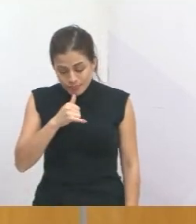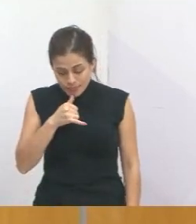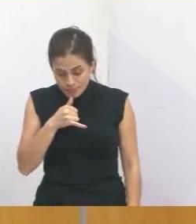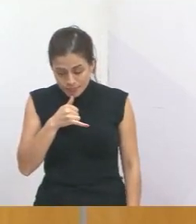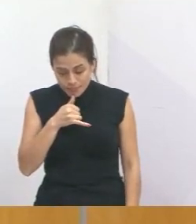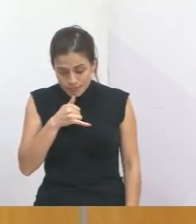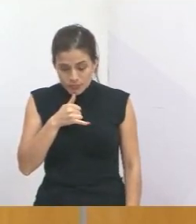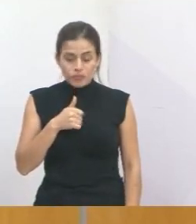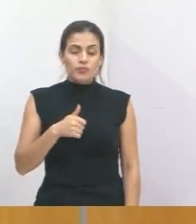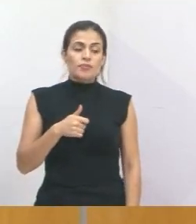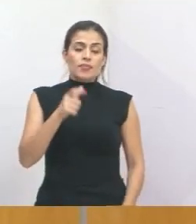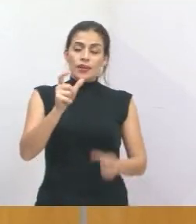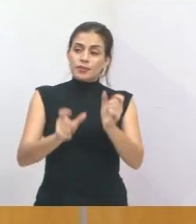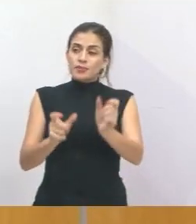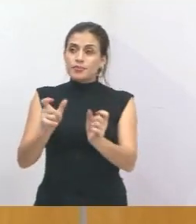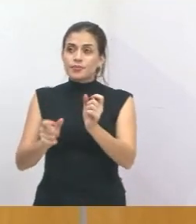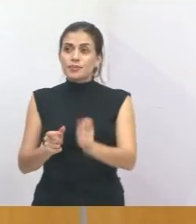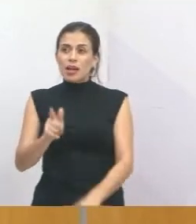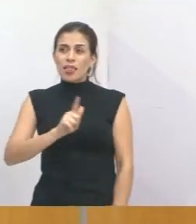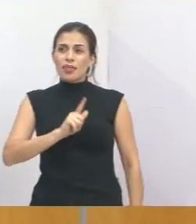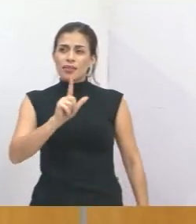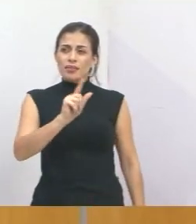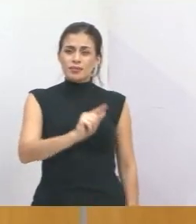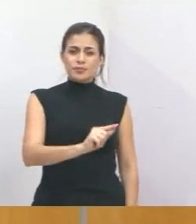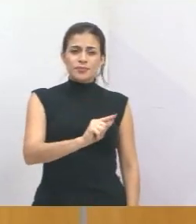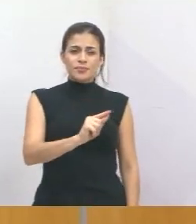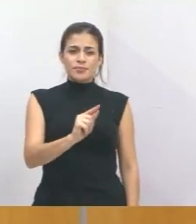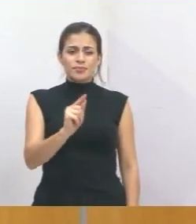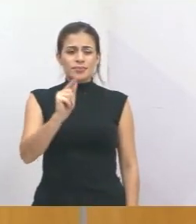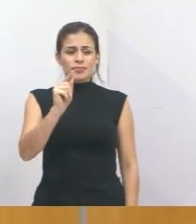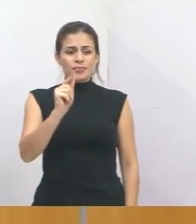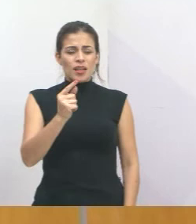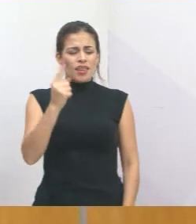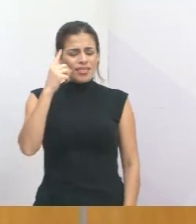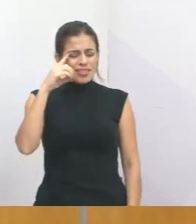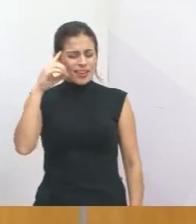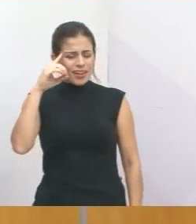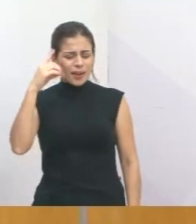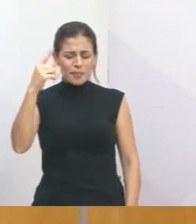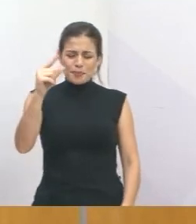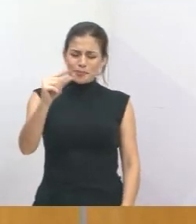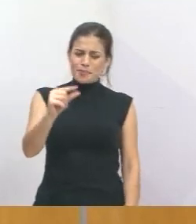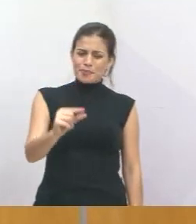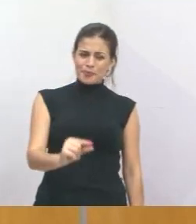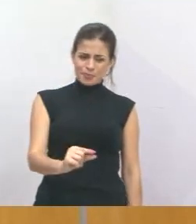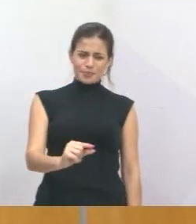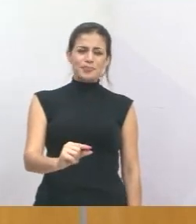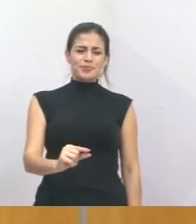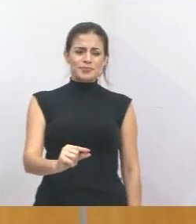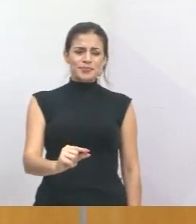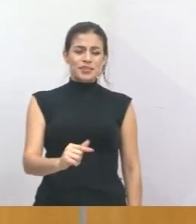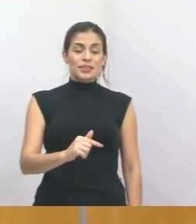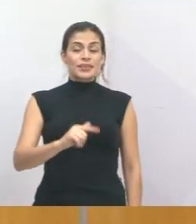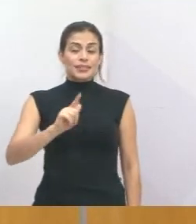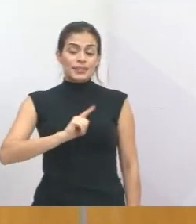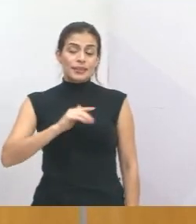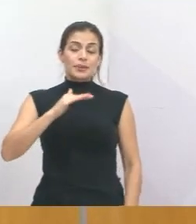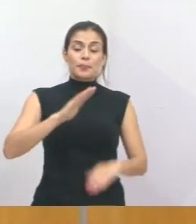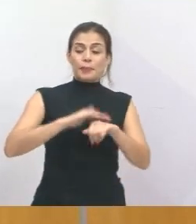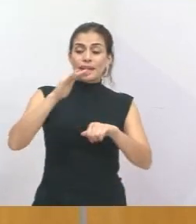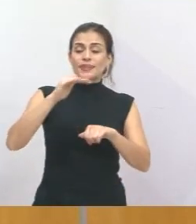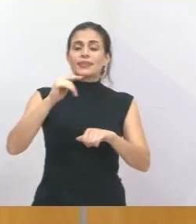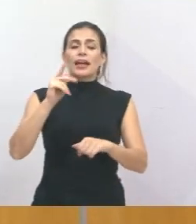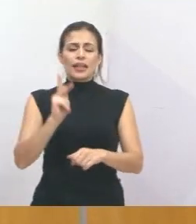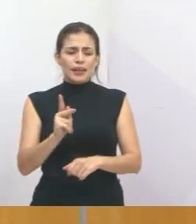para as pessoas que menos tem, cada dia é menos. E para as pessoas que mais tem, cada dia é mais. Vou continuar sempre